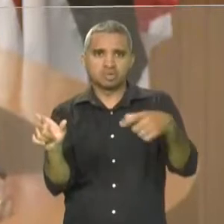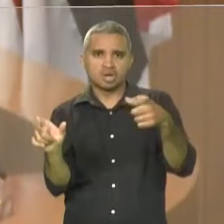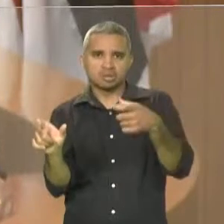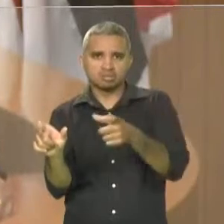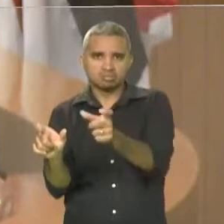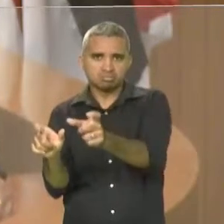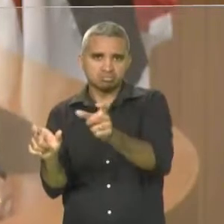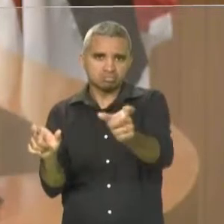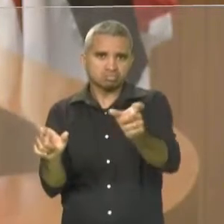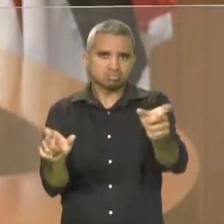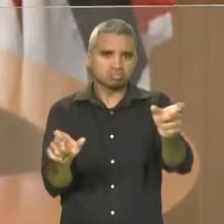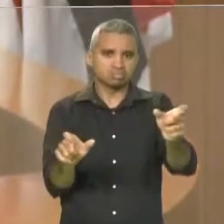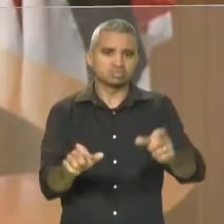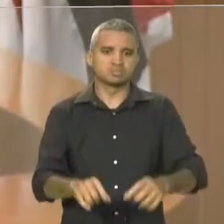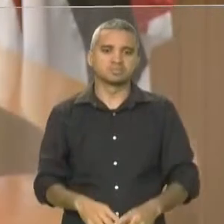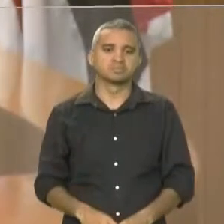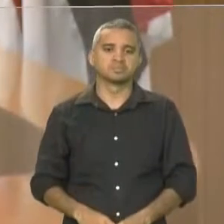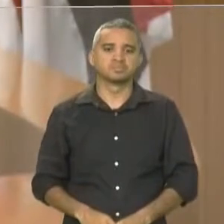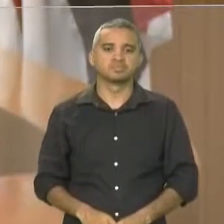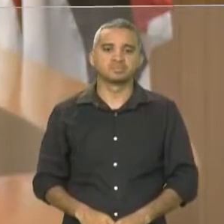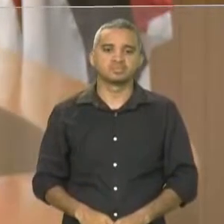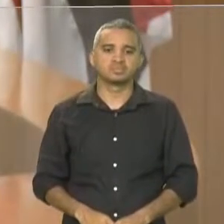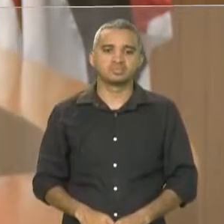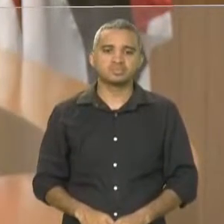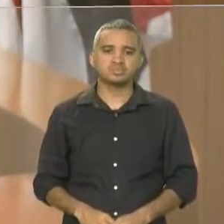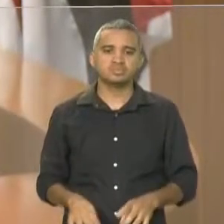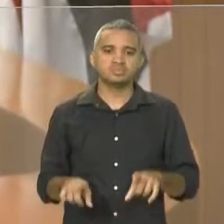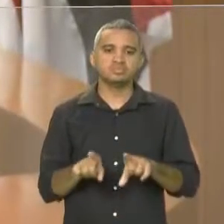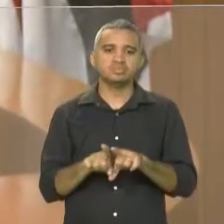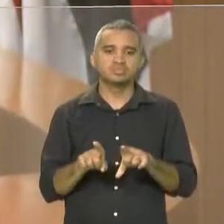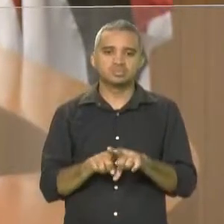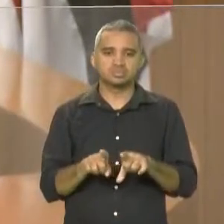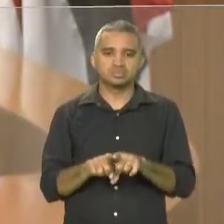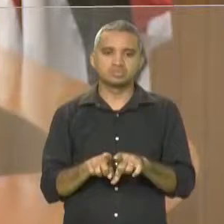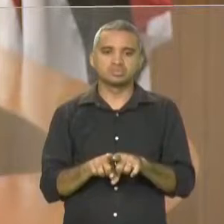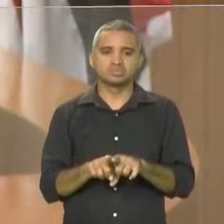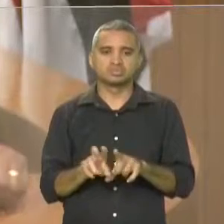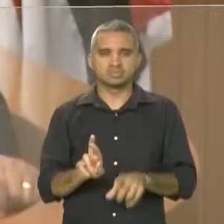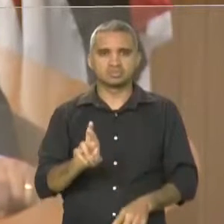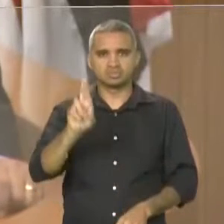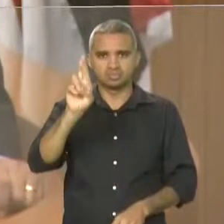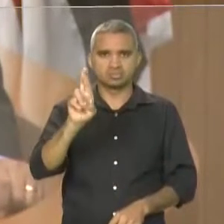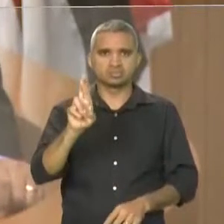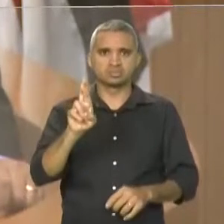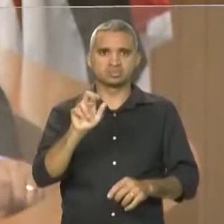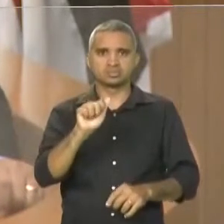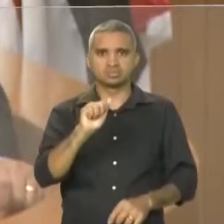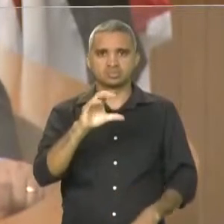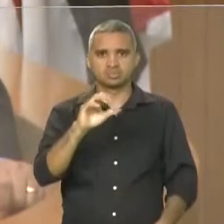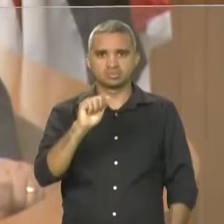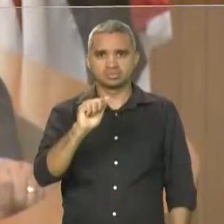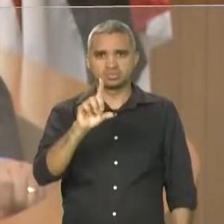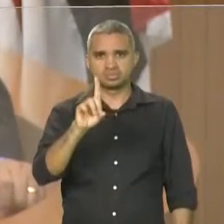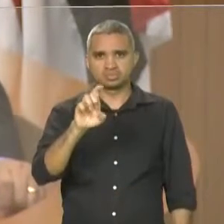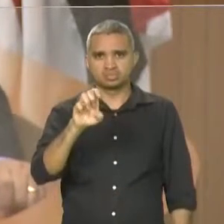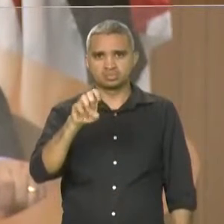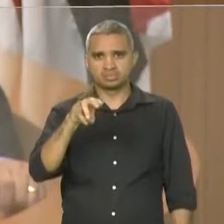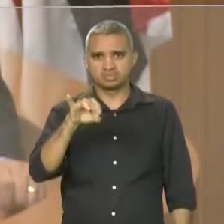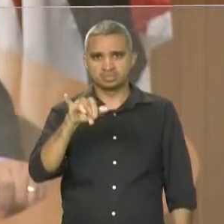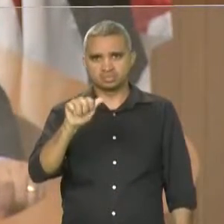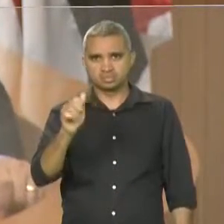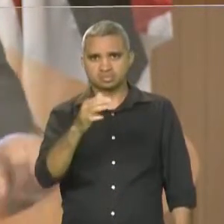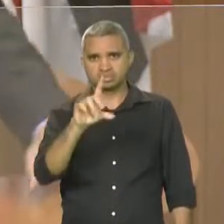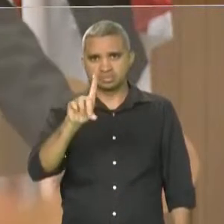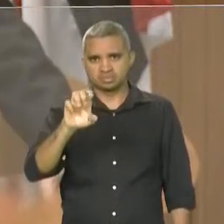projeto. E eu quero fazer aqui em nome da Academia de Letras mesmo não sendo eu um membro desta